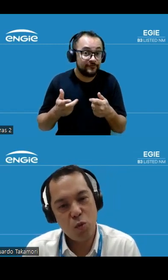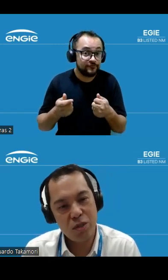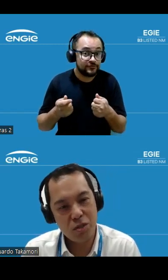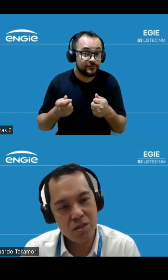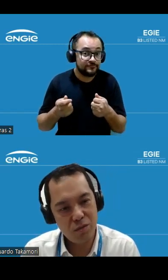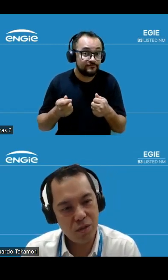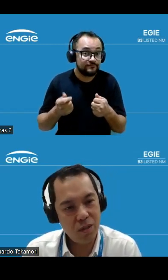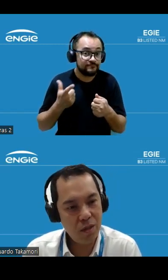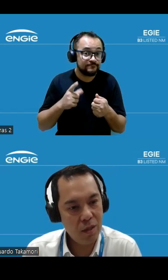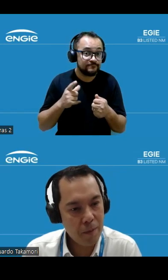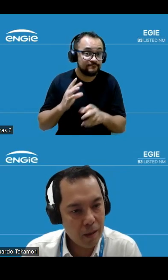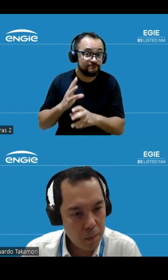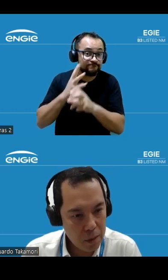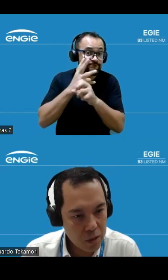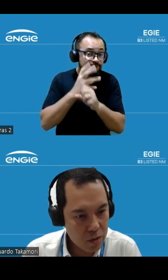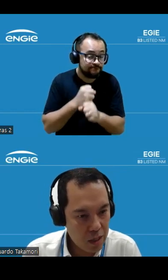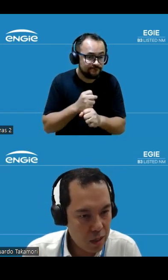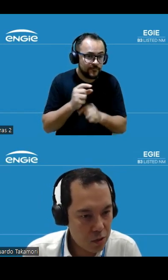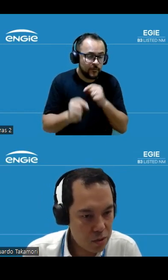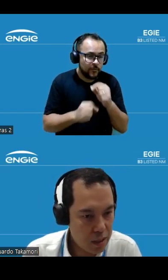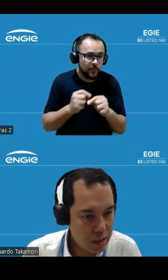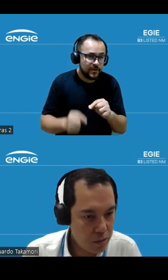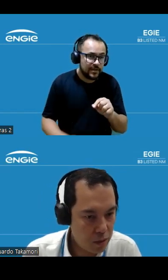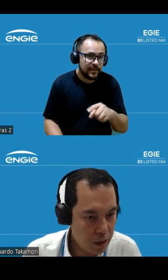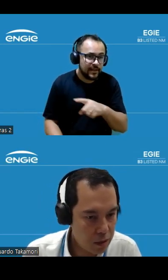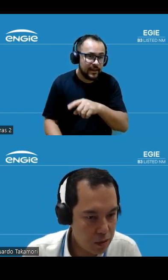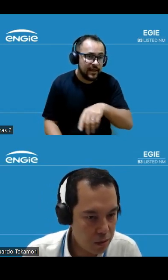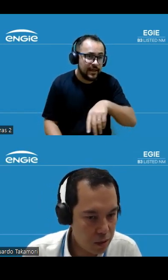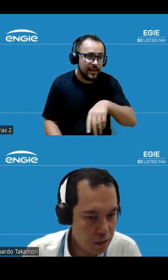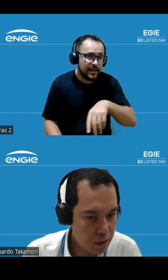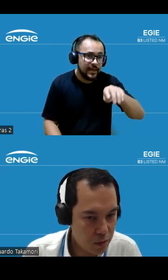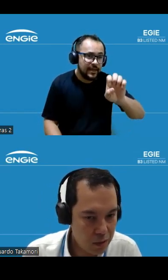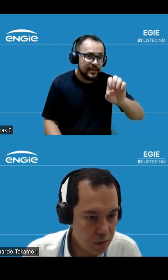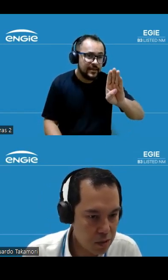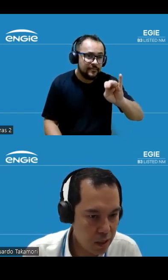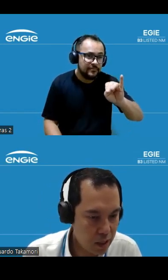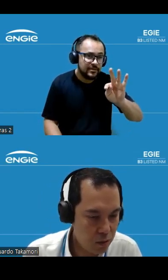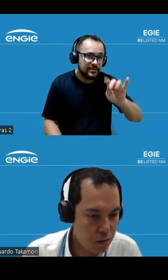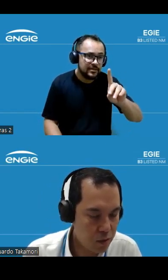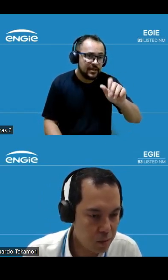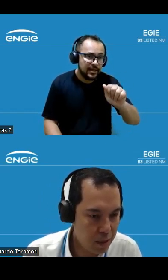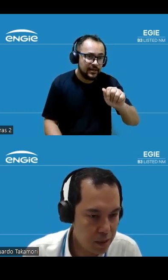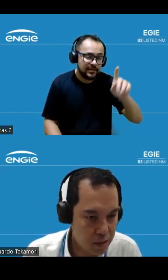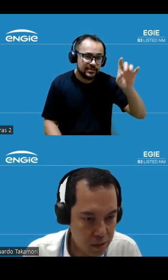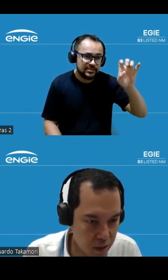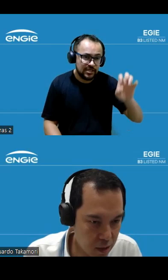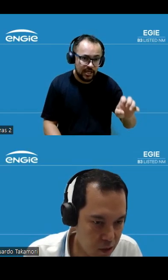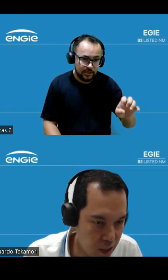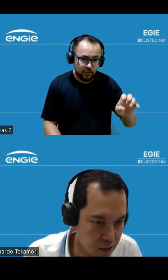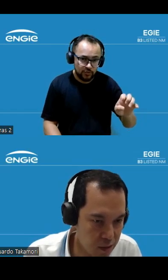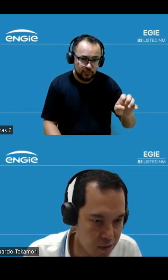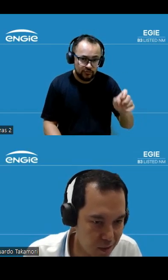quantitativo aqui. O EBITDA ajustado, do lado esquerdo, são as barras